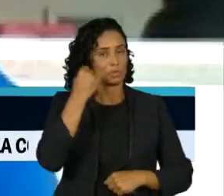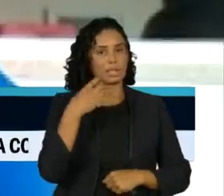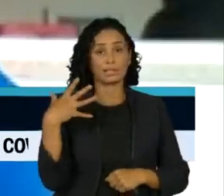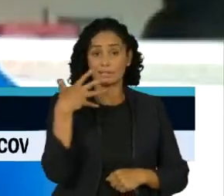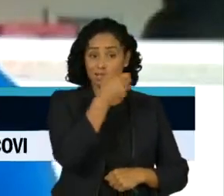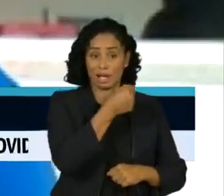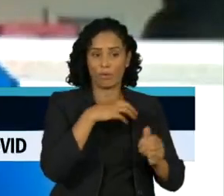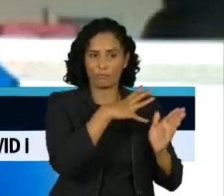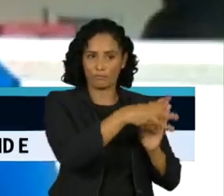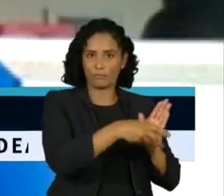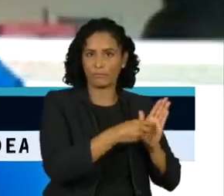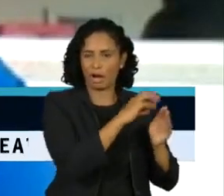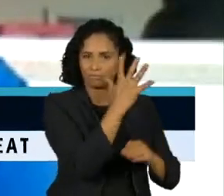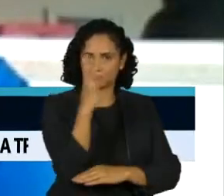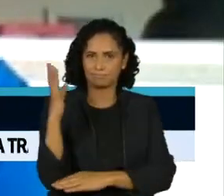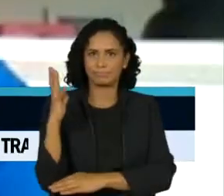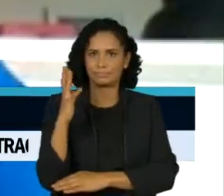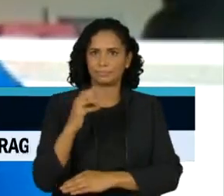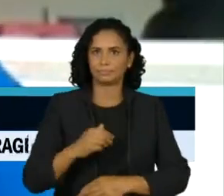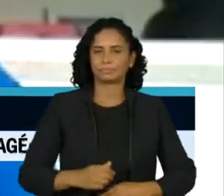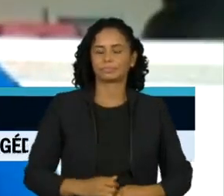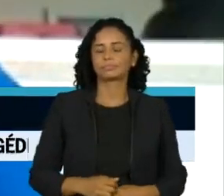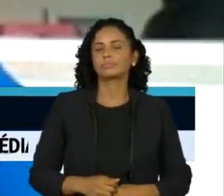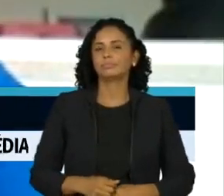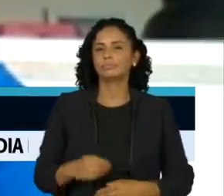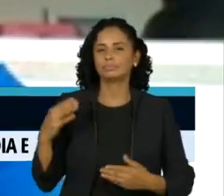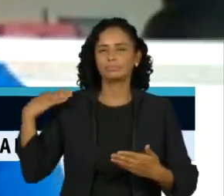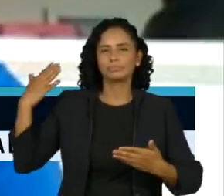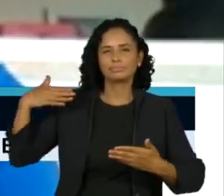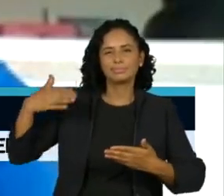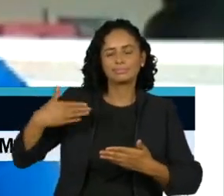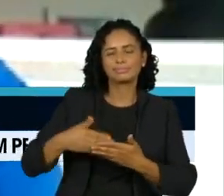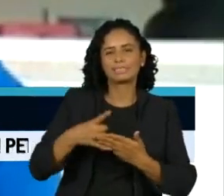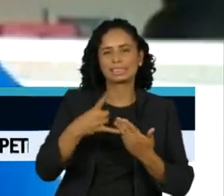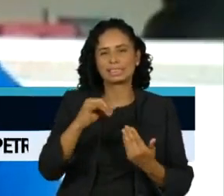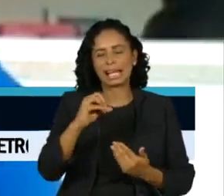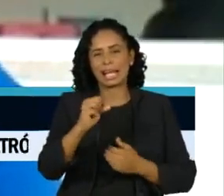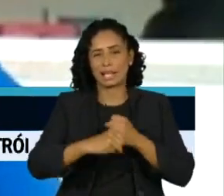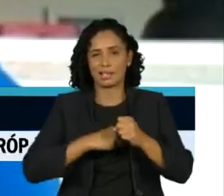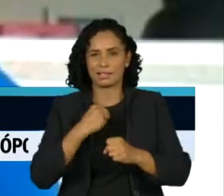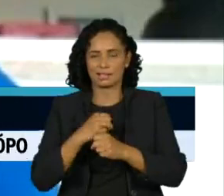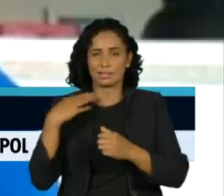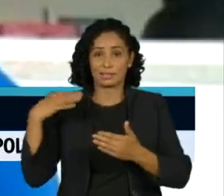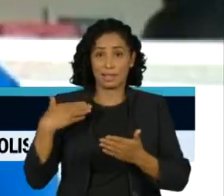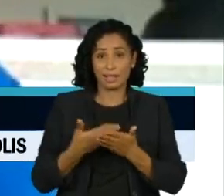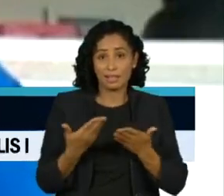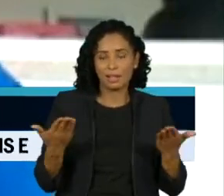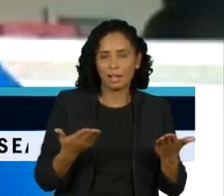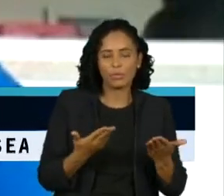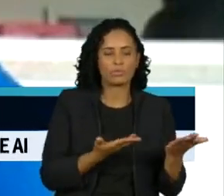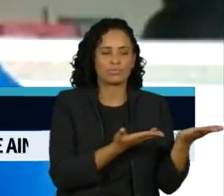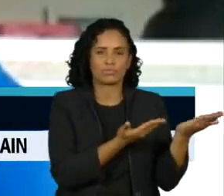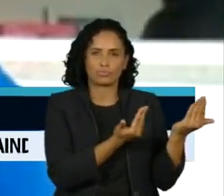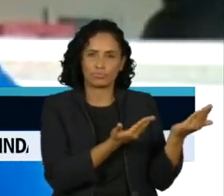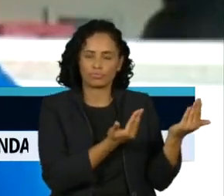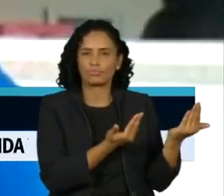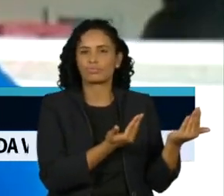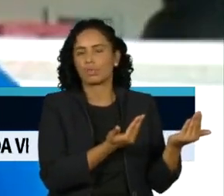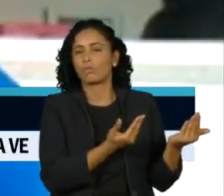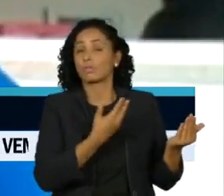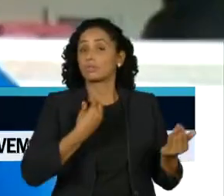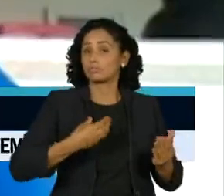floresta. O tem se visto nas últimas décadas no Brasil, no tempo que esses jovens viveram, são políticos